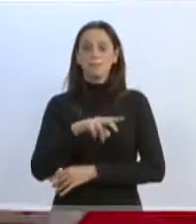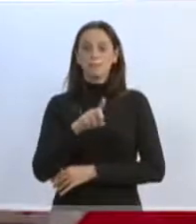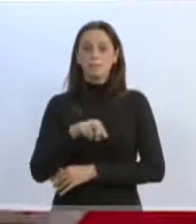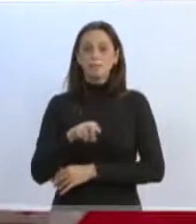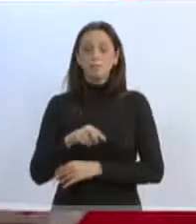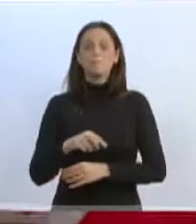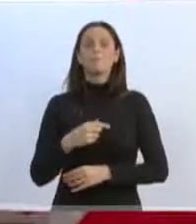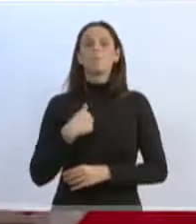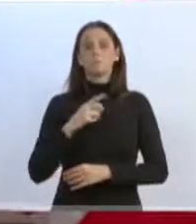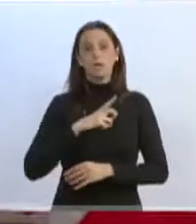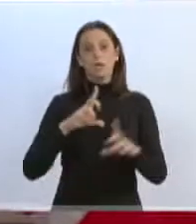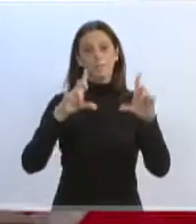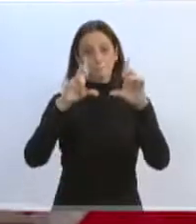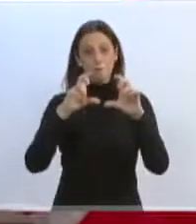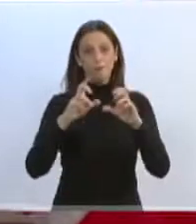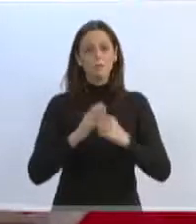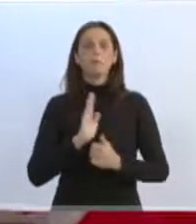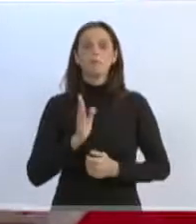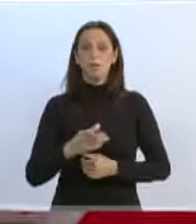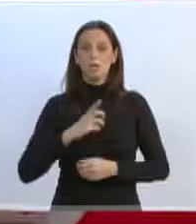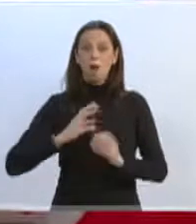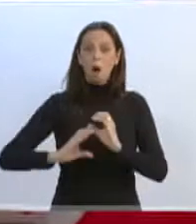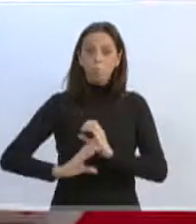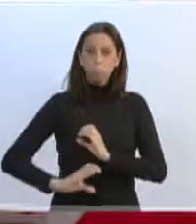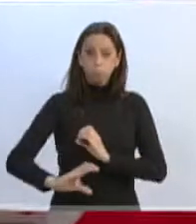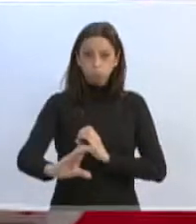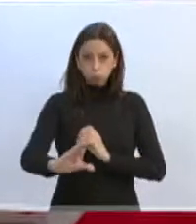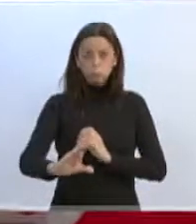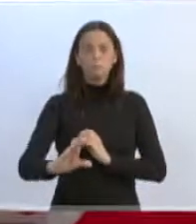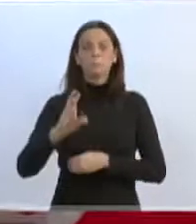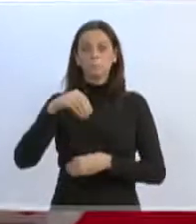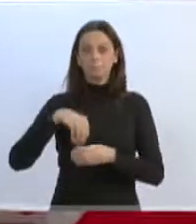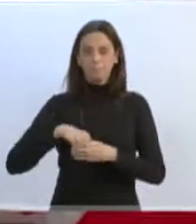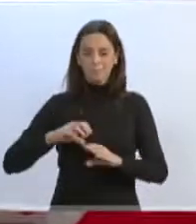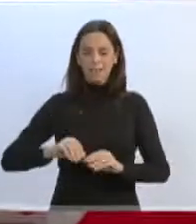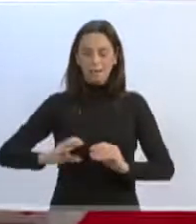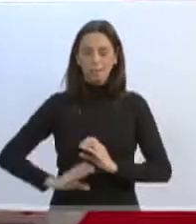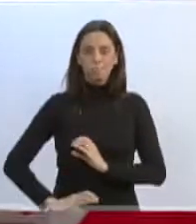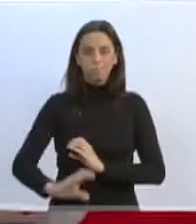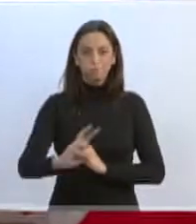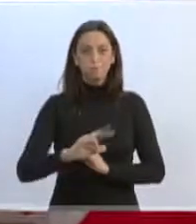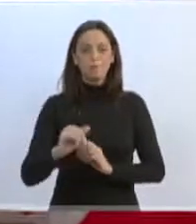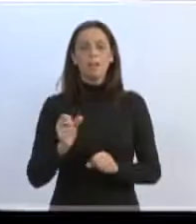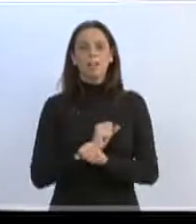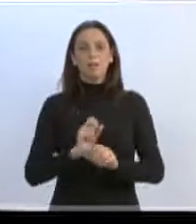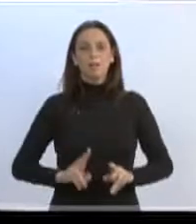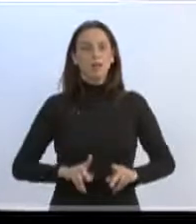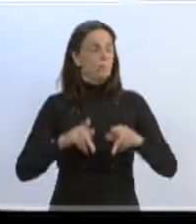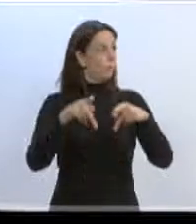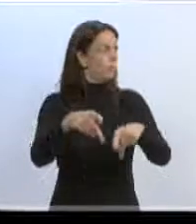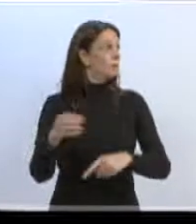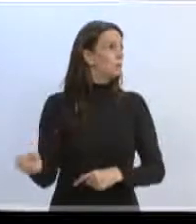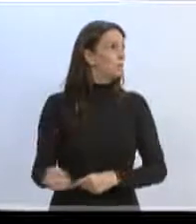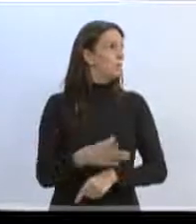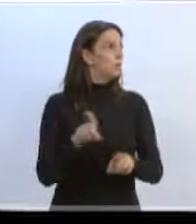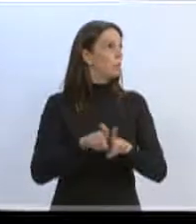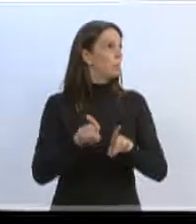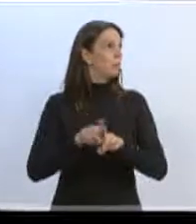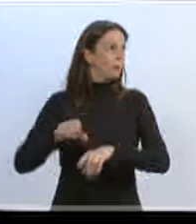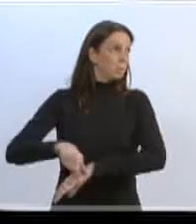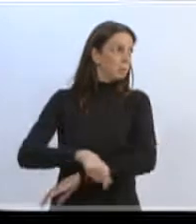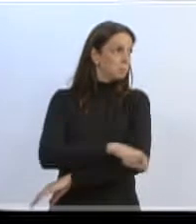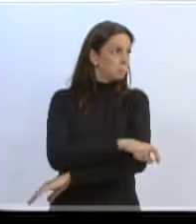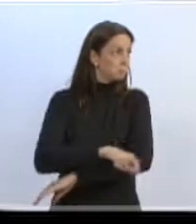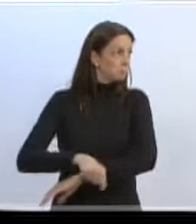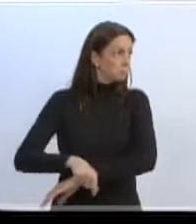onde já tem as fotos aí também, onde já chegou os tubos para a etapa final da drenagem para o vial nas proximidades da nova ponte, das cabeceiras, onde também já foram feitas as calçadas ali no